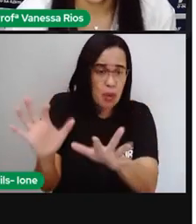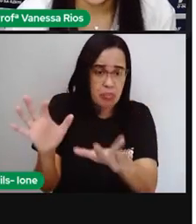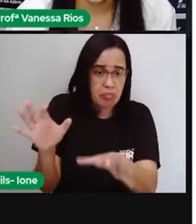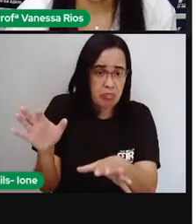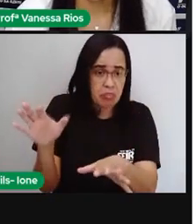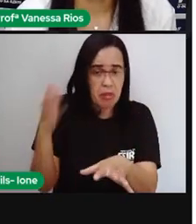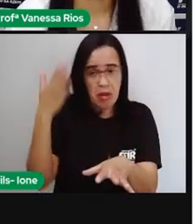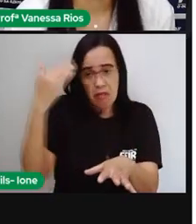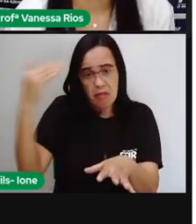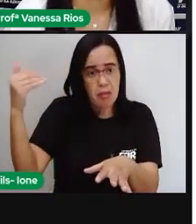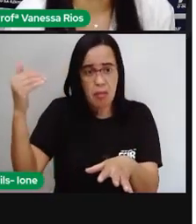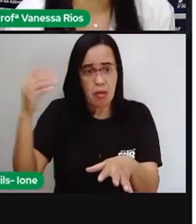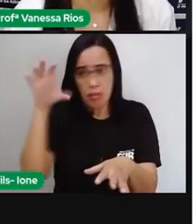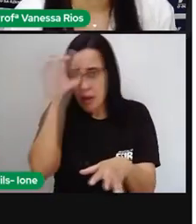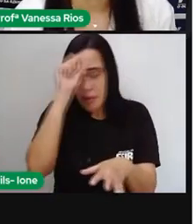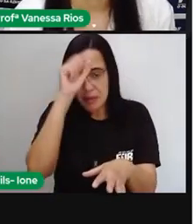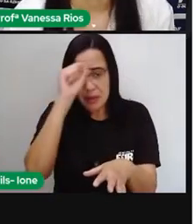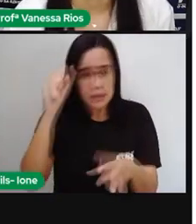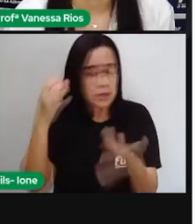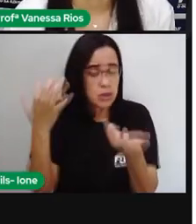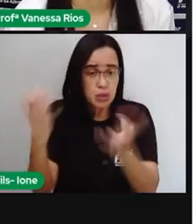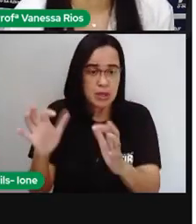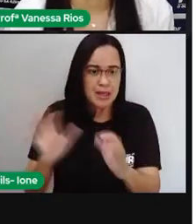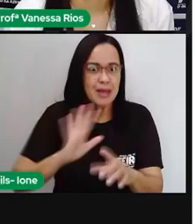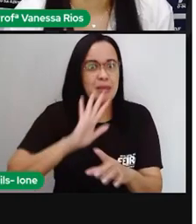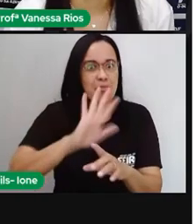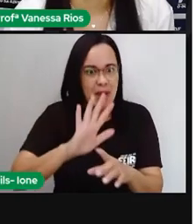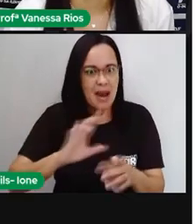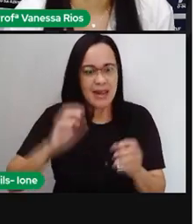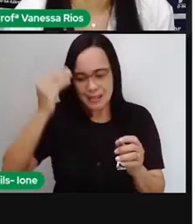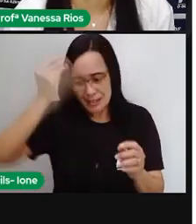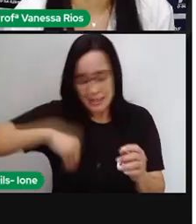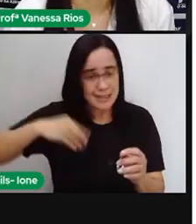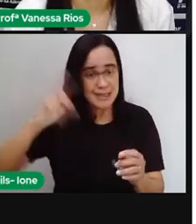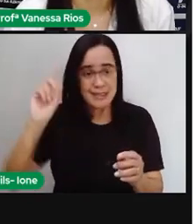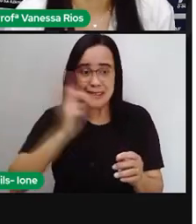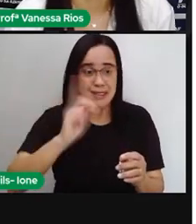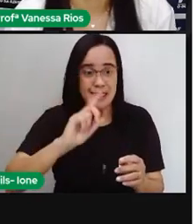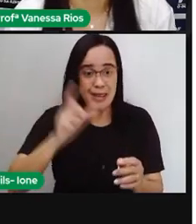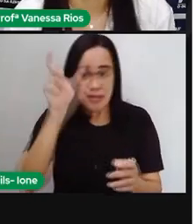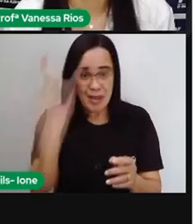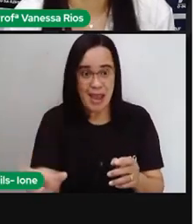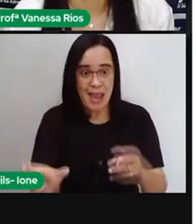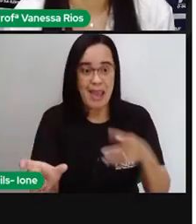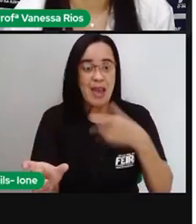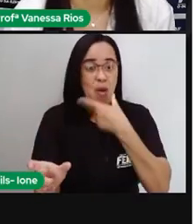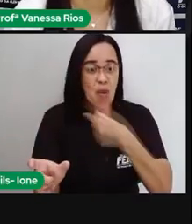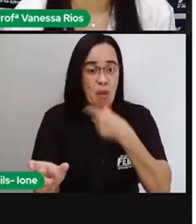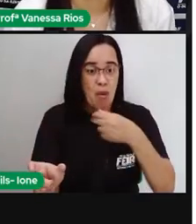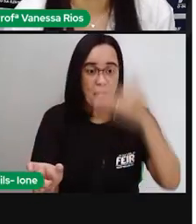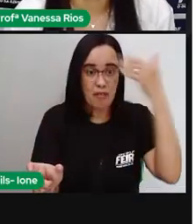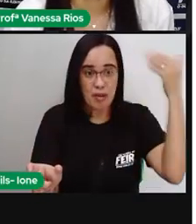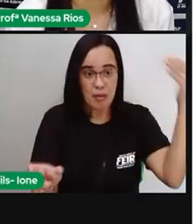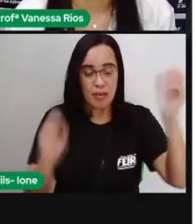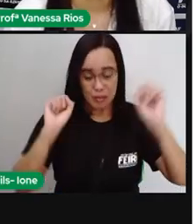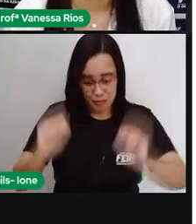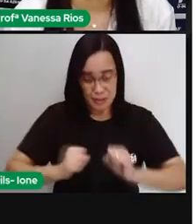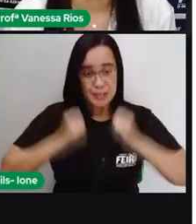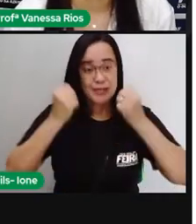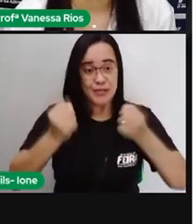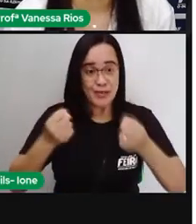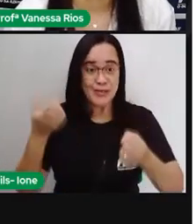insistiu e conseguiu e se tornou aí um artista reconhecido né principalmente por suas características